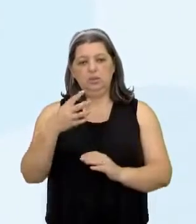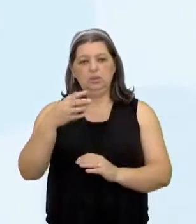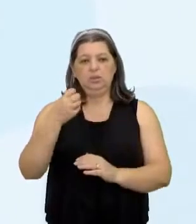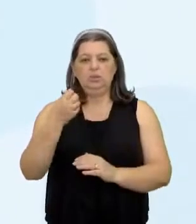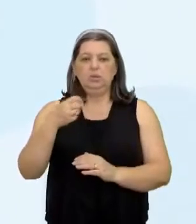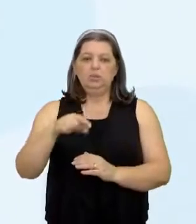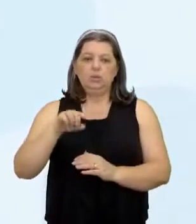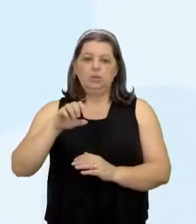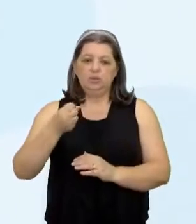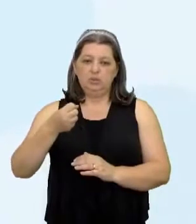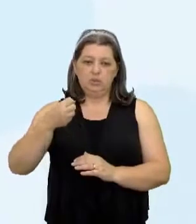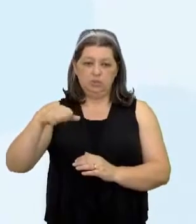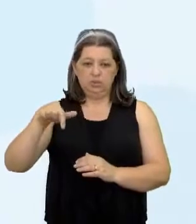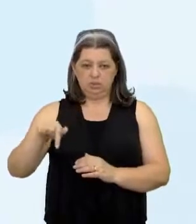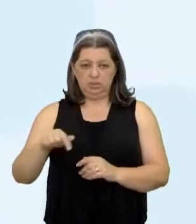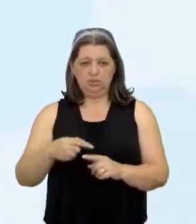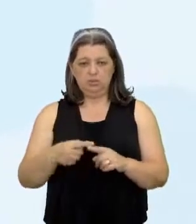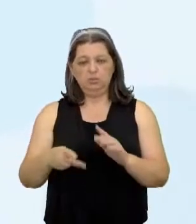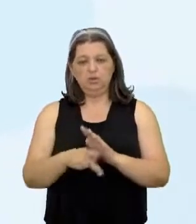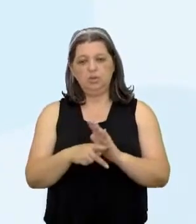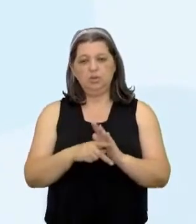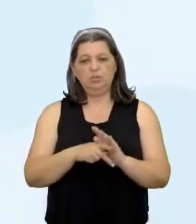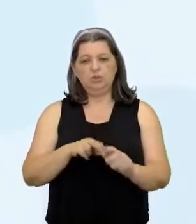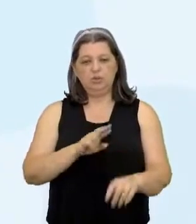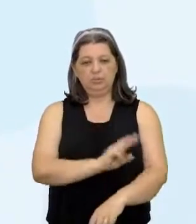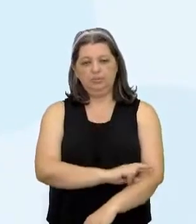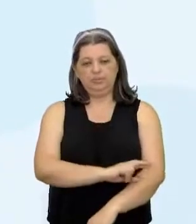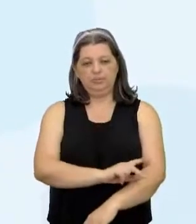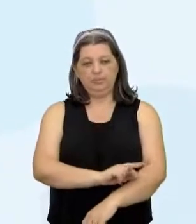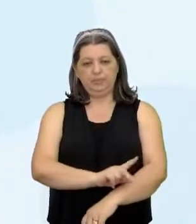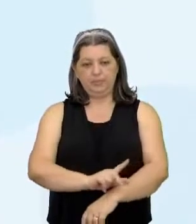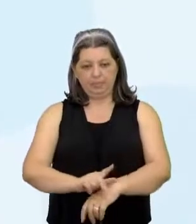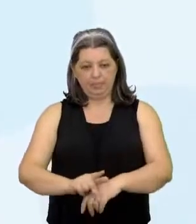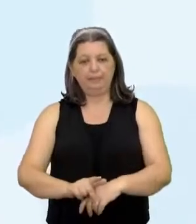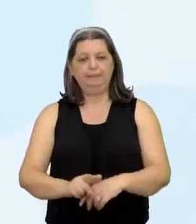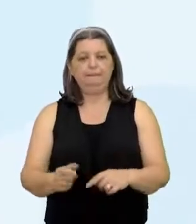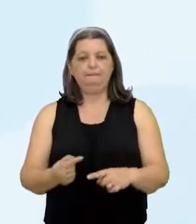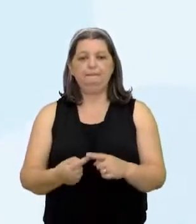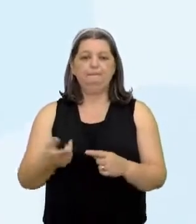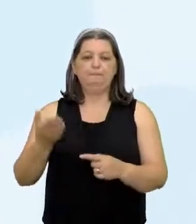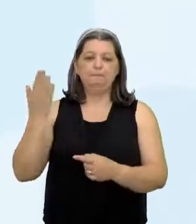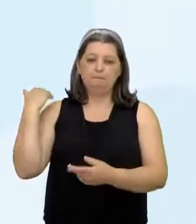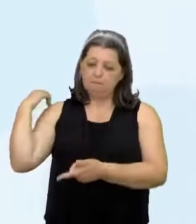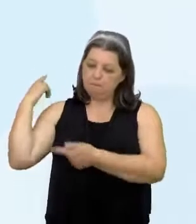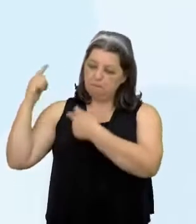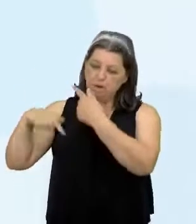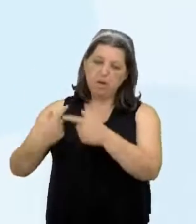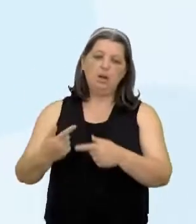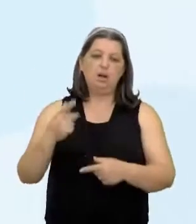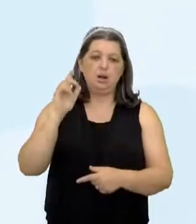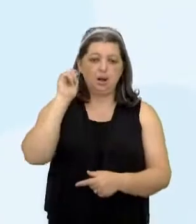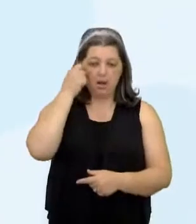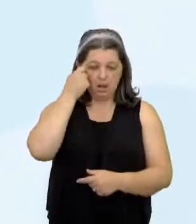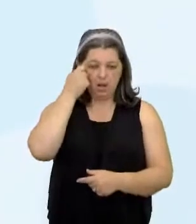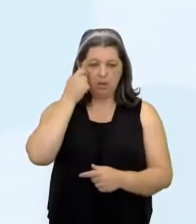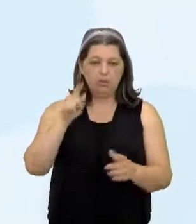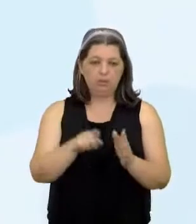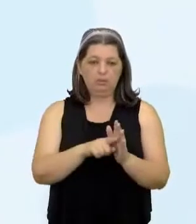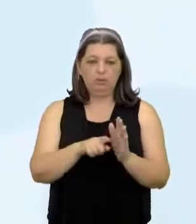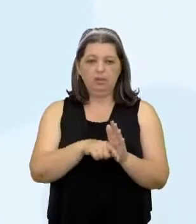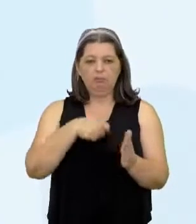quilombos Os grupos étnicos e raciais Trajetória histórica Ancestralidade negra Relacionada à